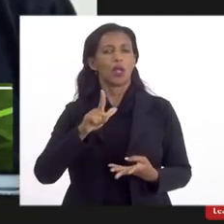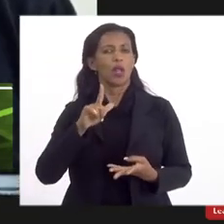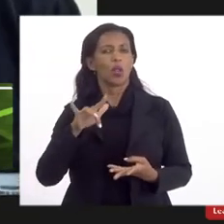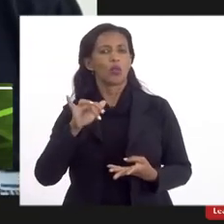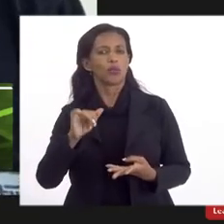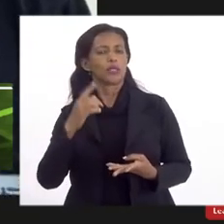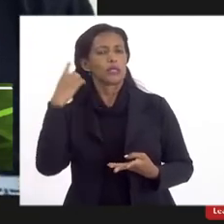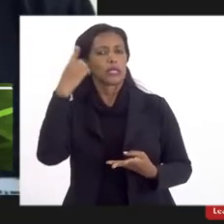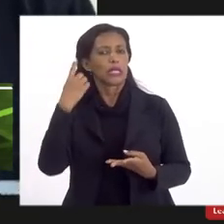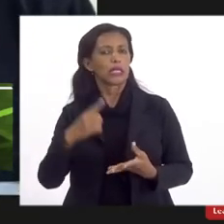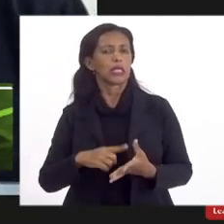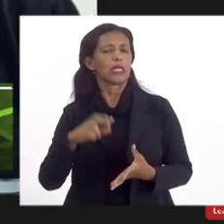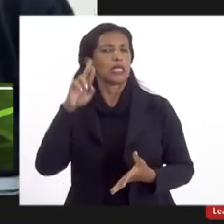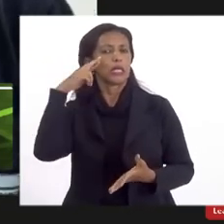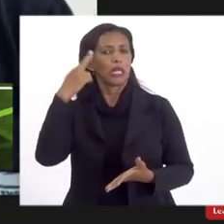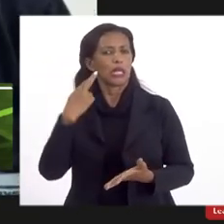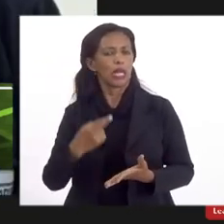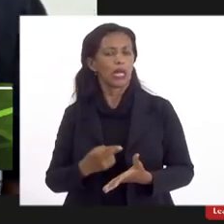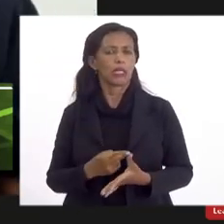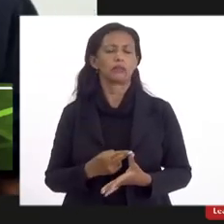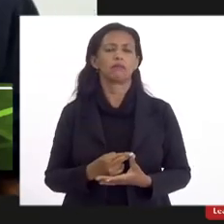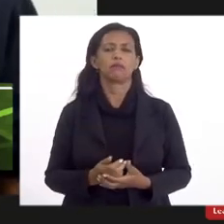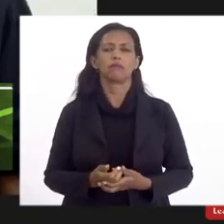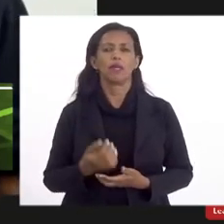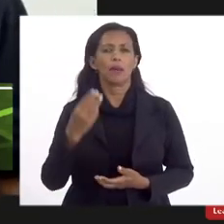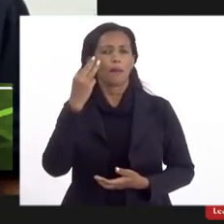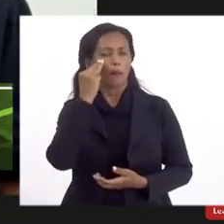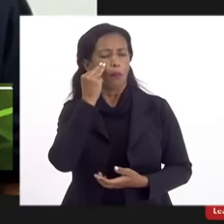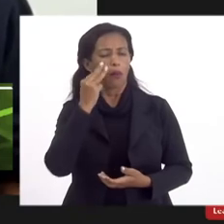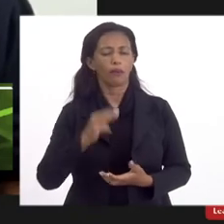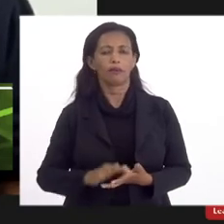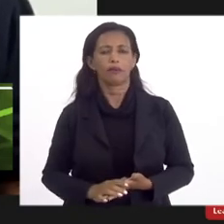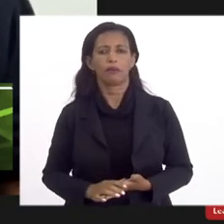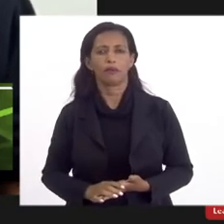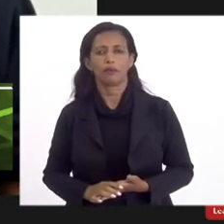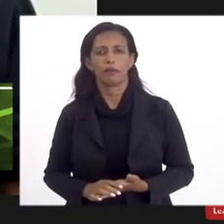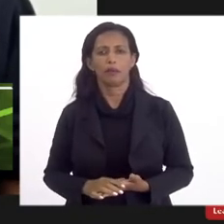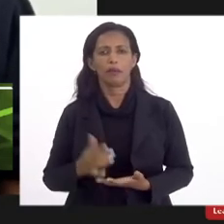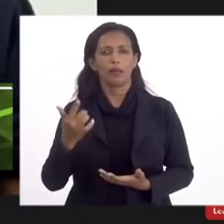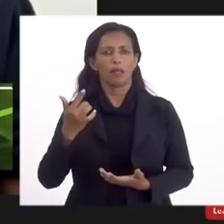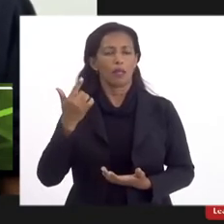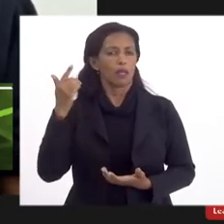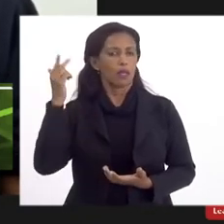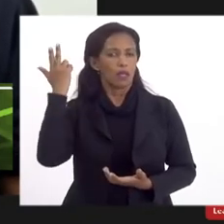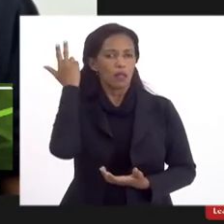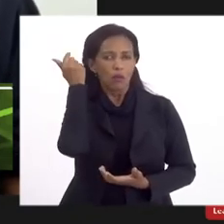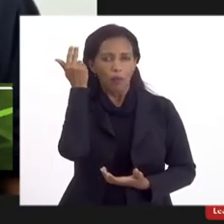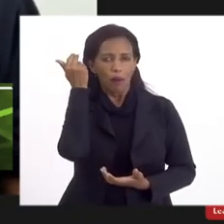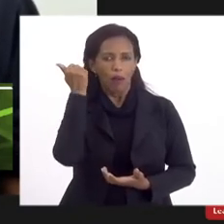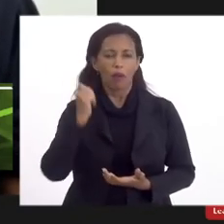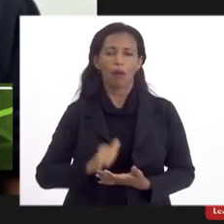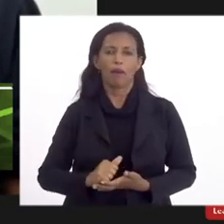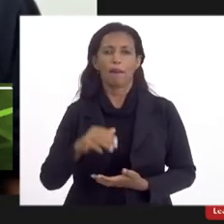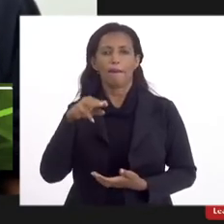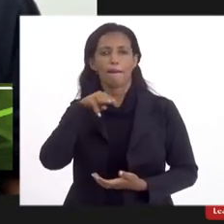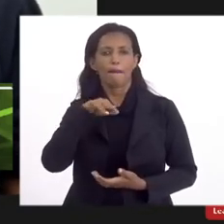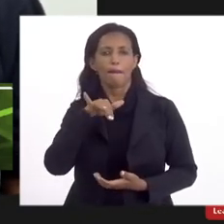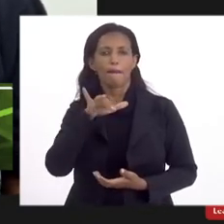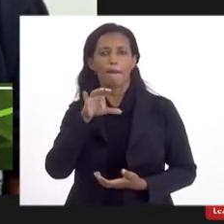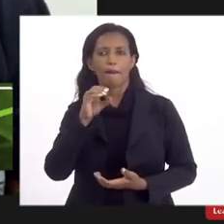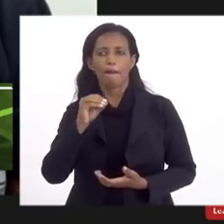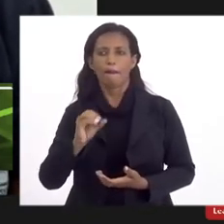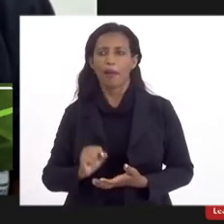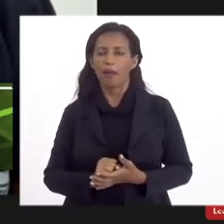Dani Monteiro Renata Souza Mônica Francisco Eleomar Coelho Marcos Vinícius